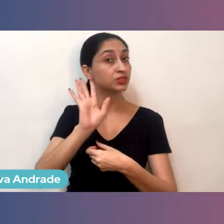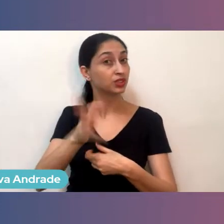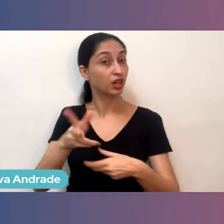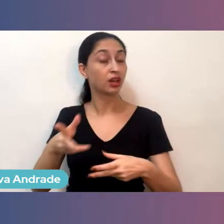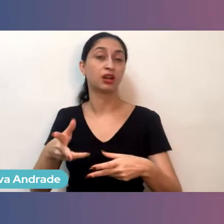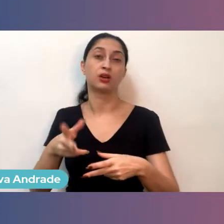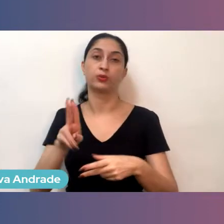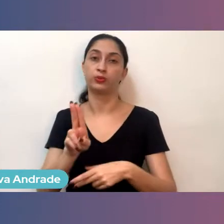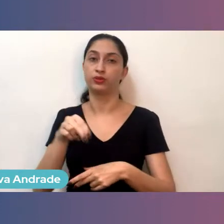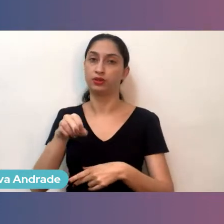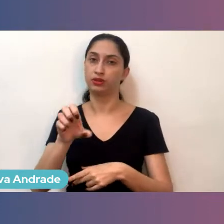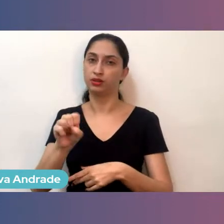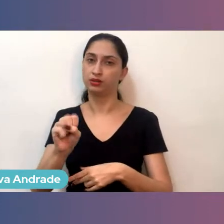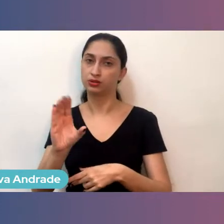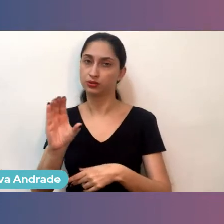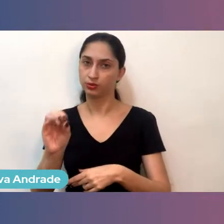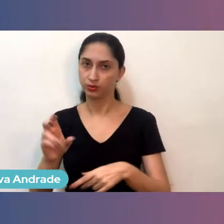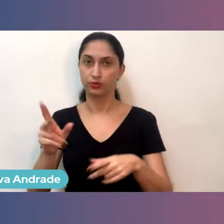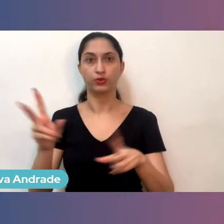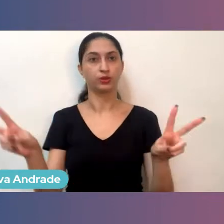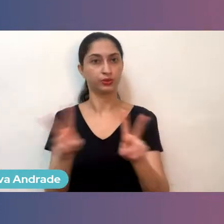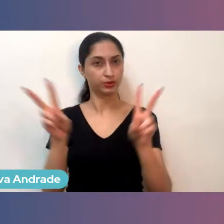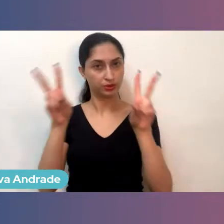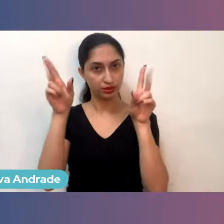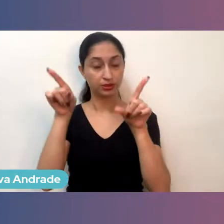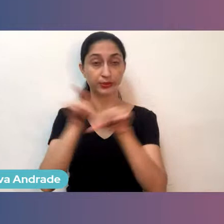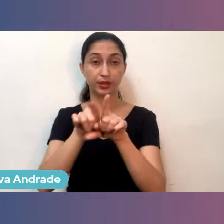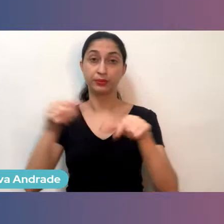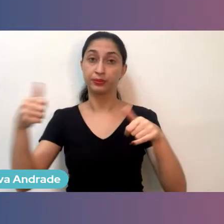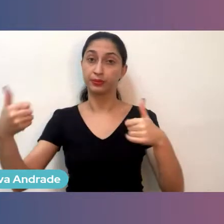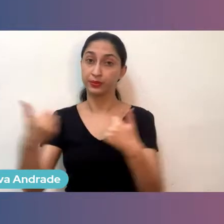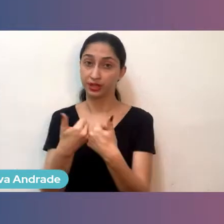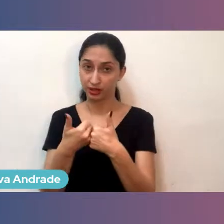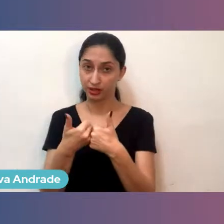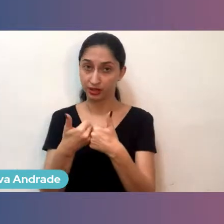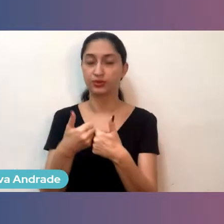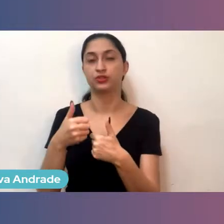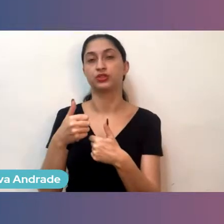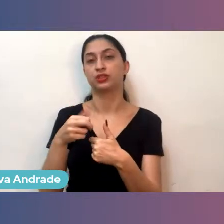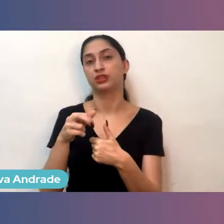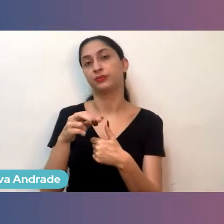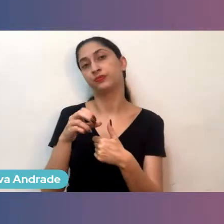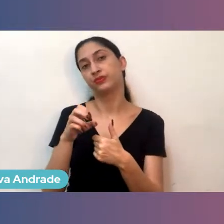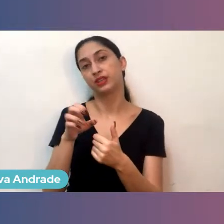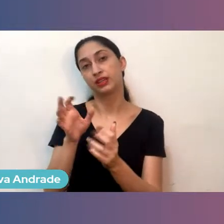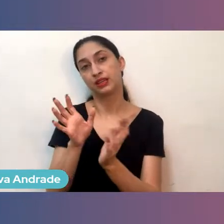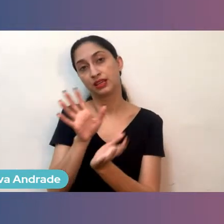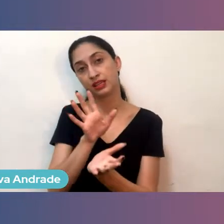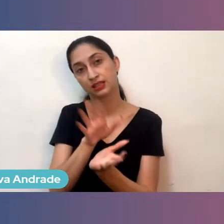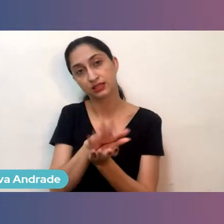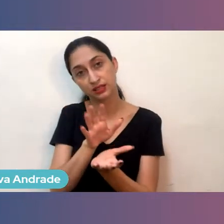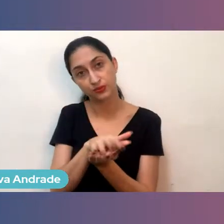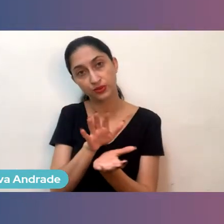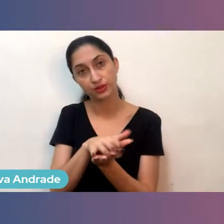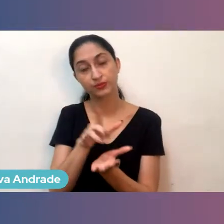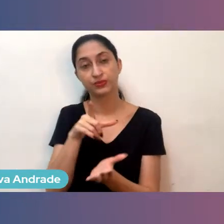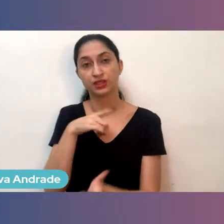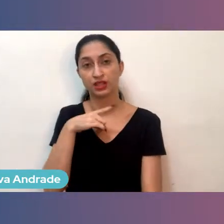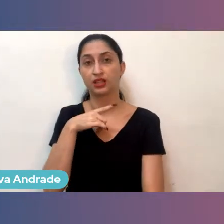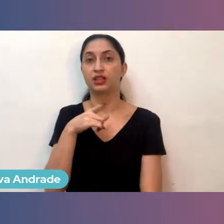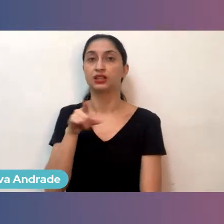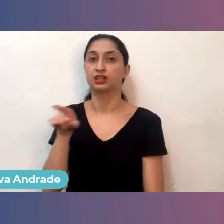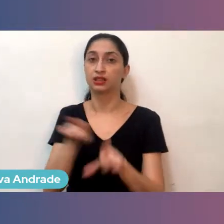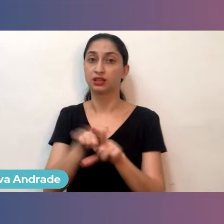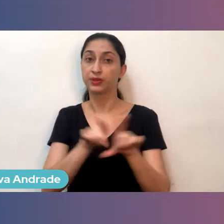A outra cidade que faz vizinho à Recife, que é Jaboatão, que tem lá a concentração